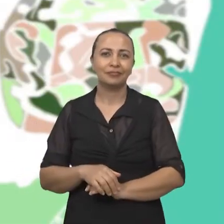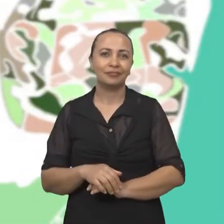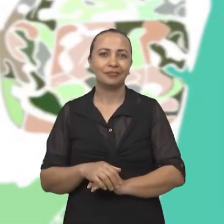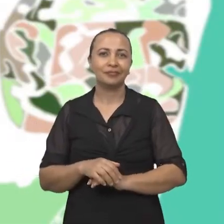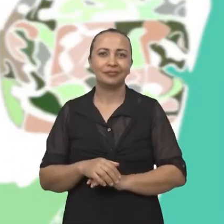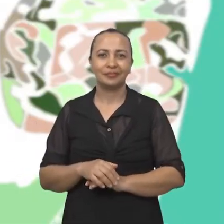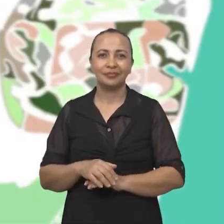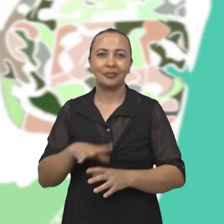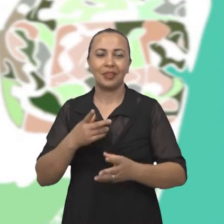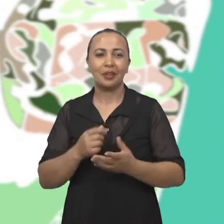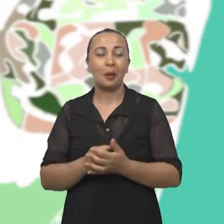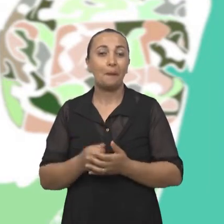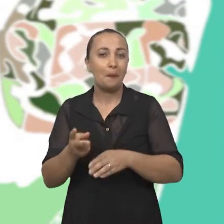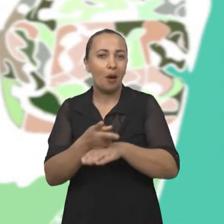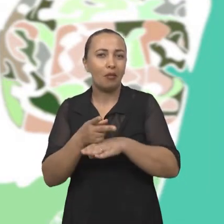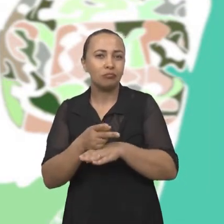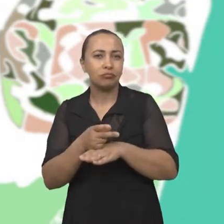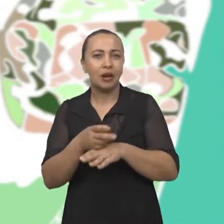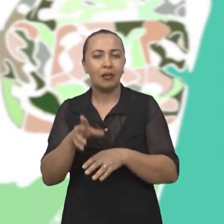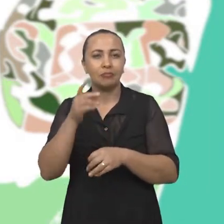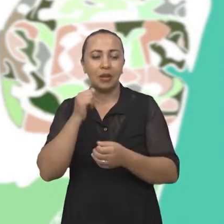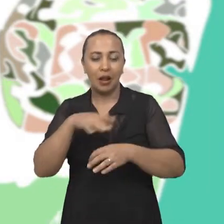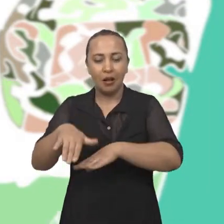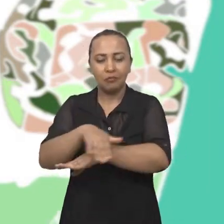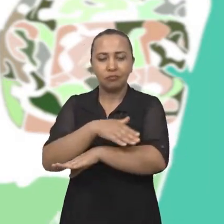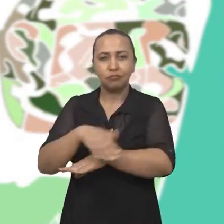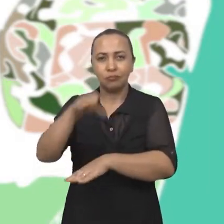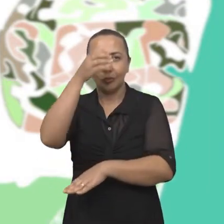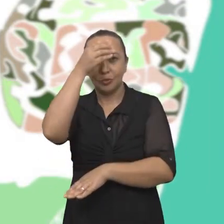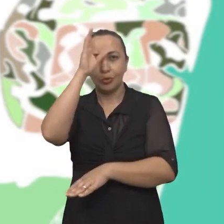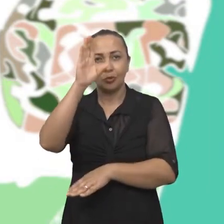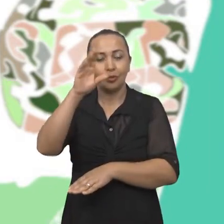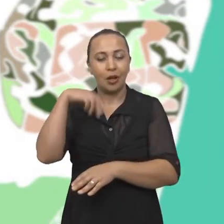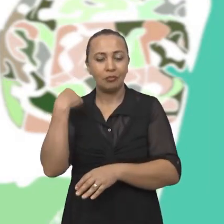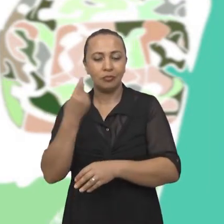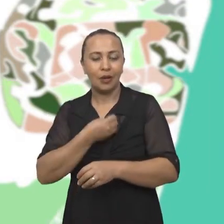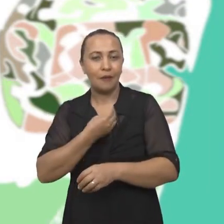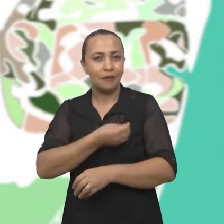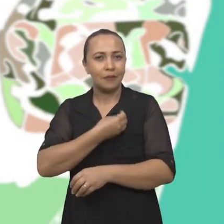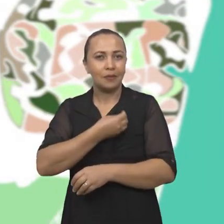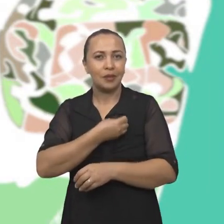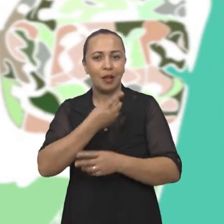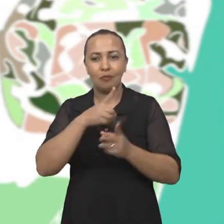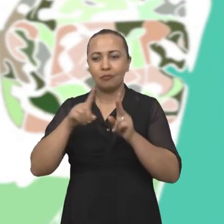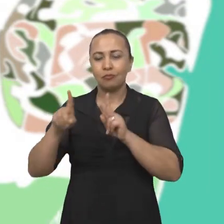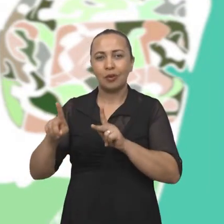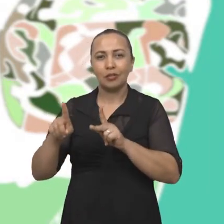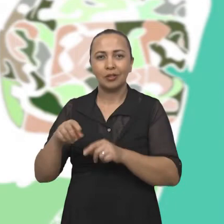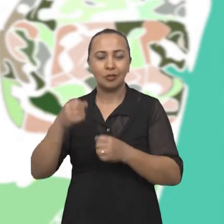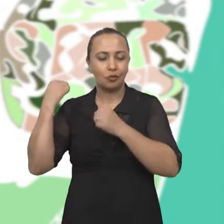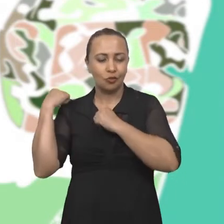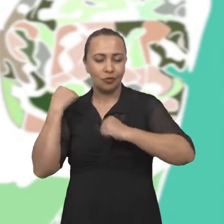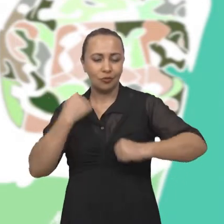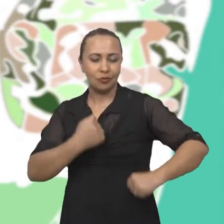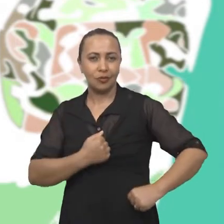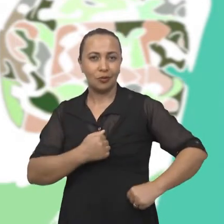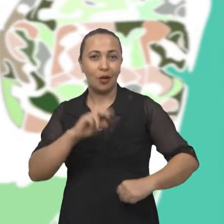colo, vento nas favelas, nas tepias ali, na rua, onde a cultura, político, narcrista, fora, ditadura!